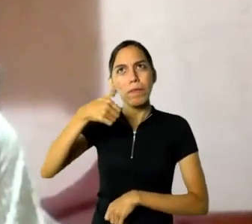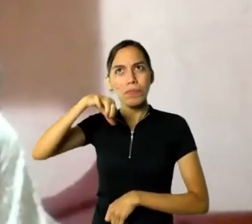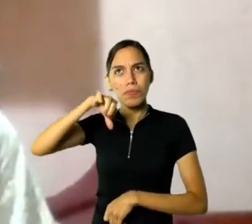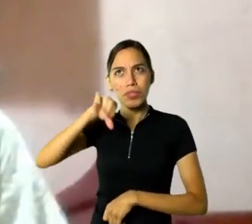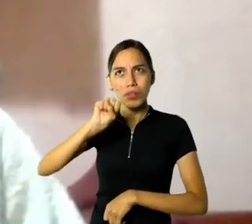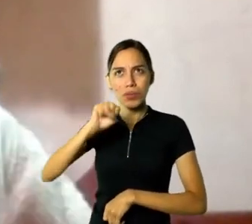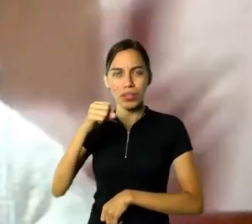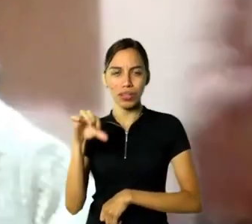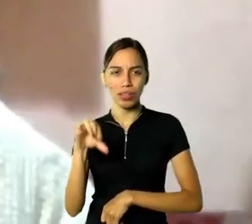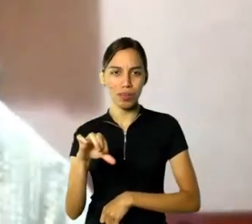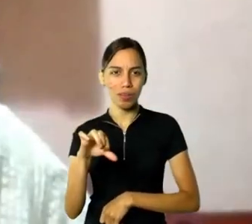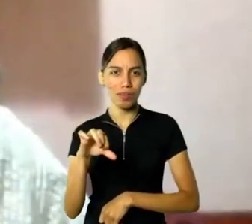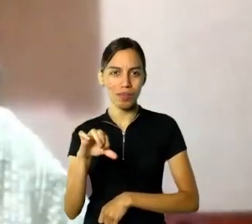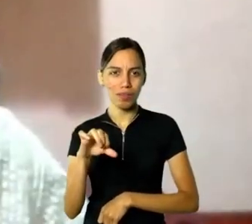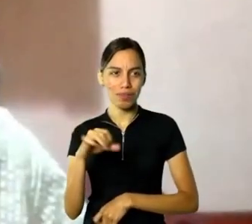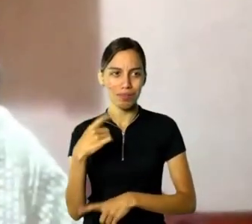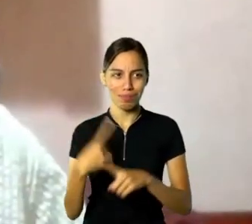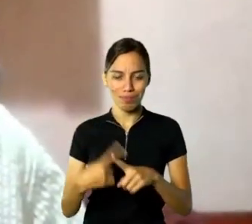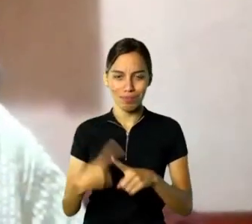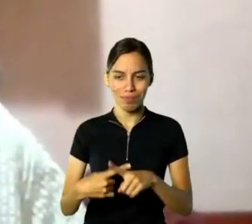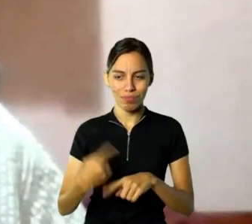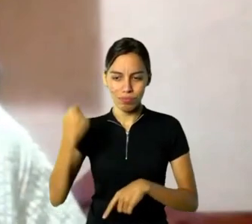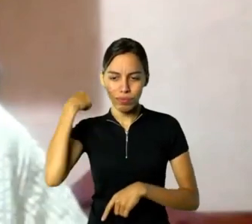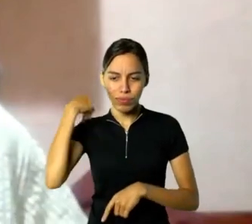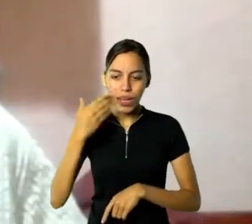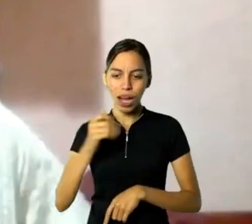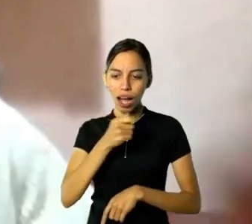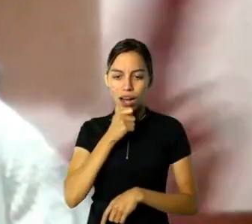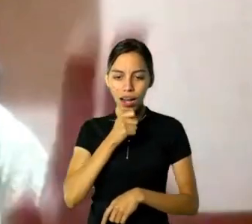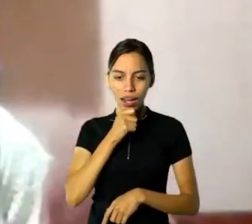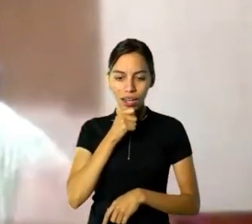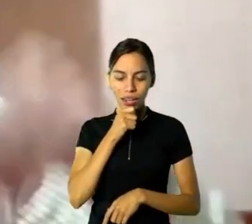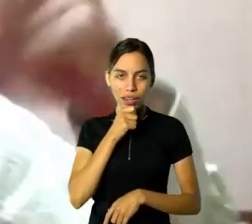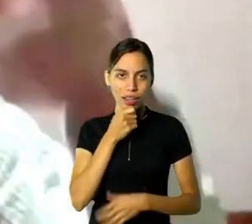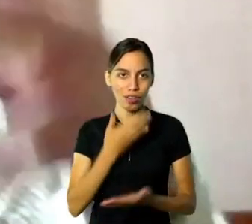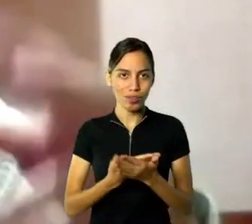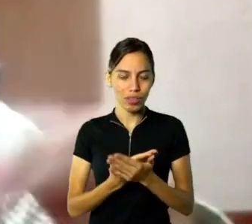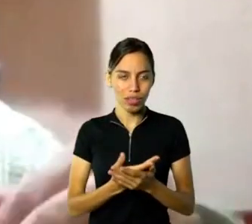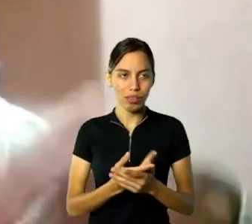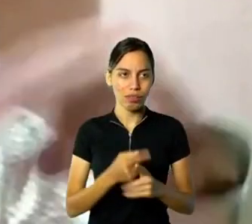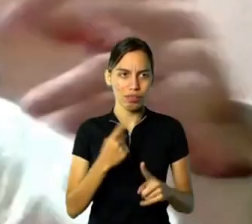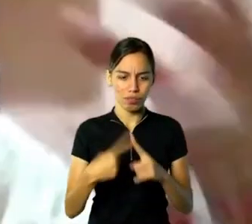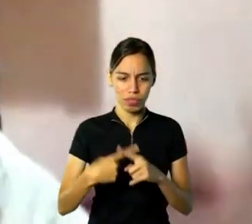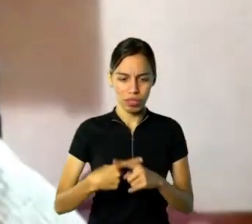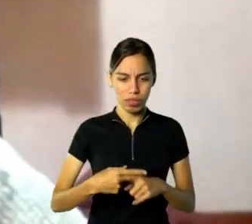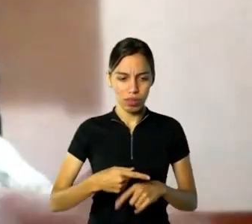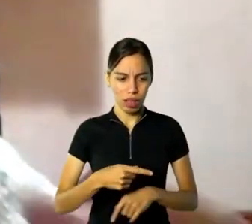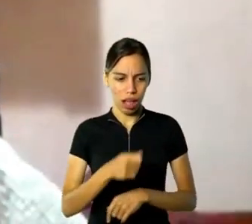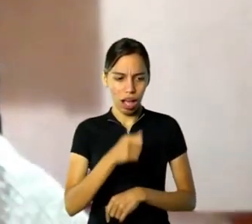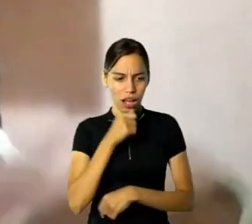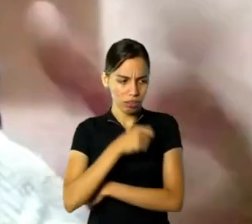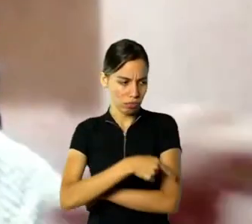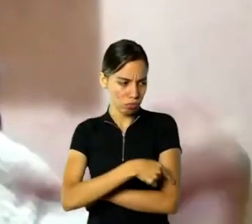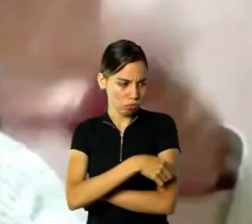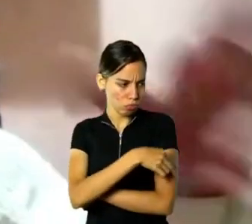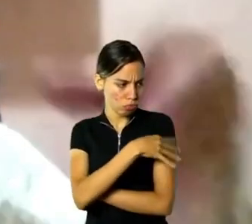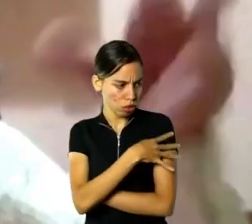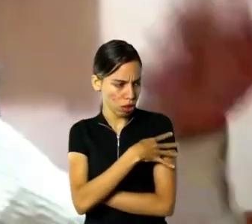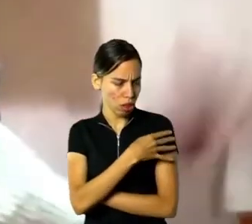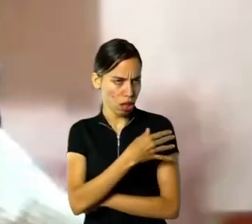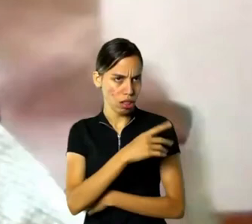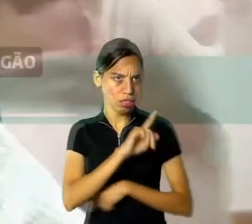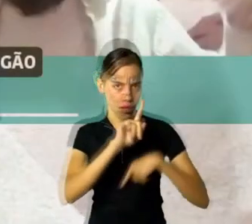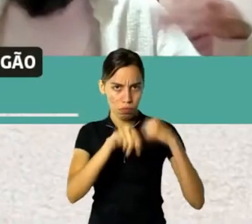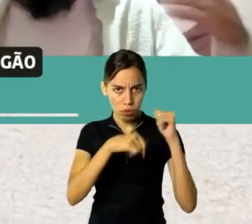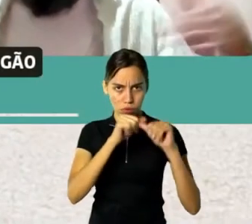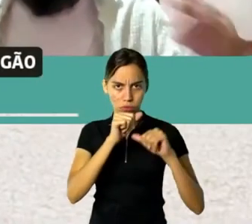quando você vai do grupo escolar para ginásio ou colégio. Nem sei como se denomina isso hoje. Isso vai mudando